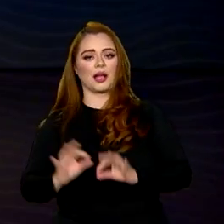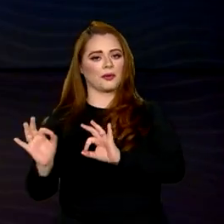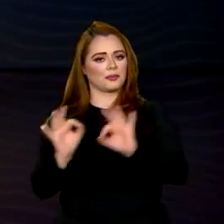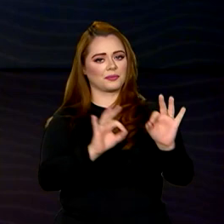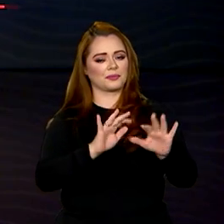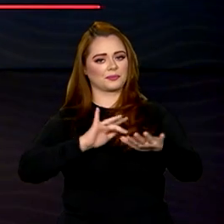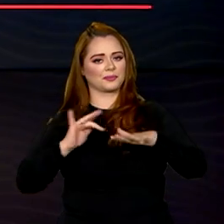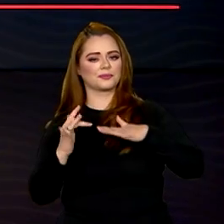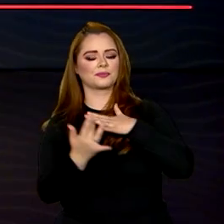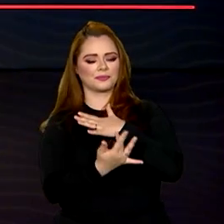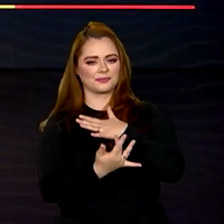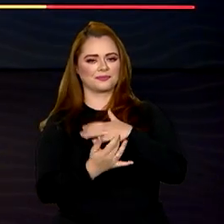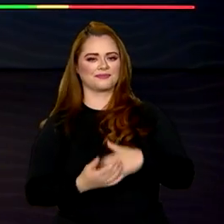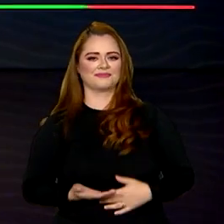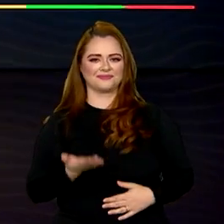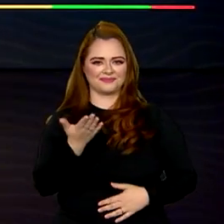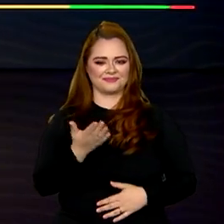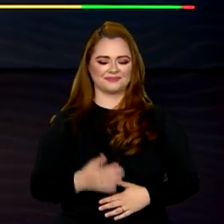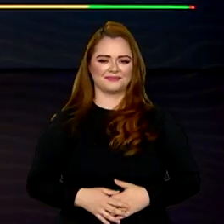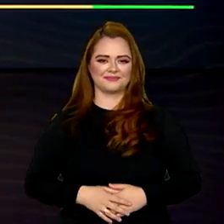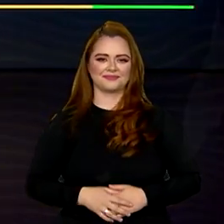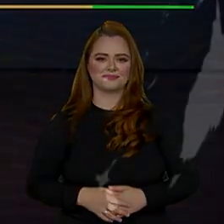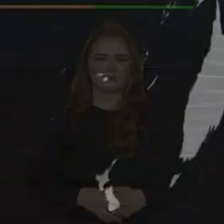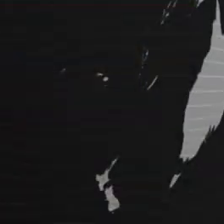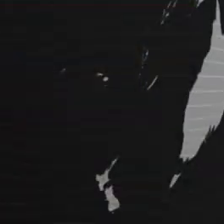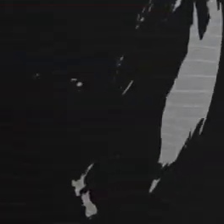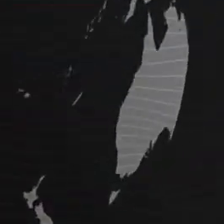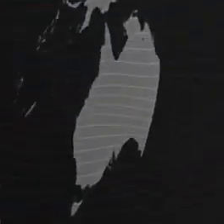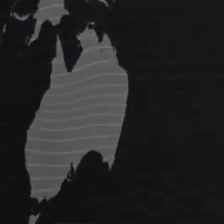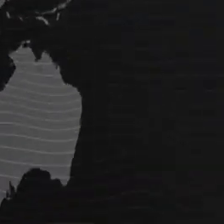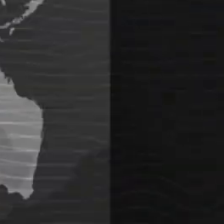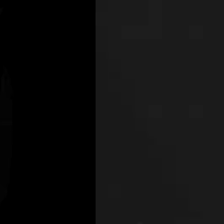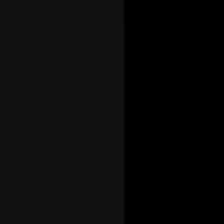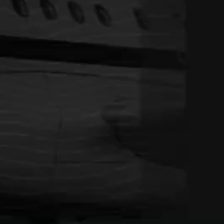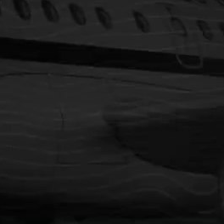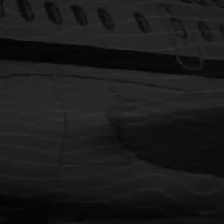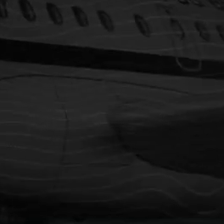as nossas redes sociais. . . . . . . .